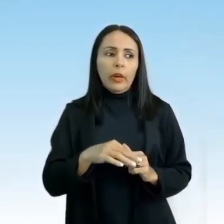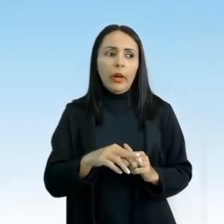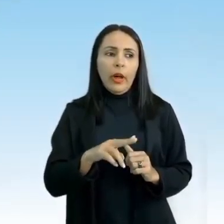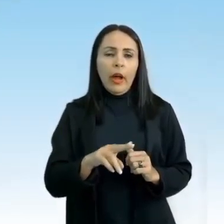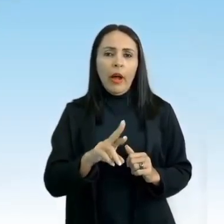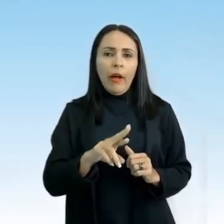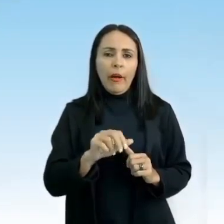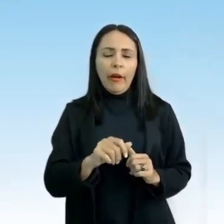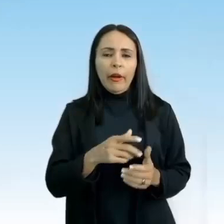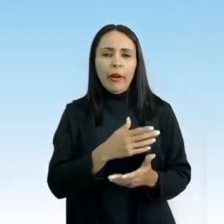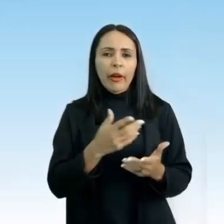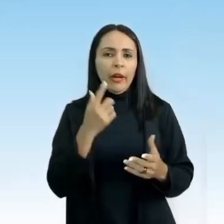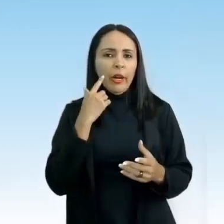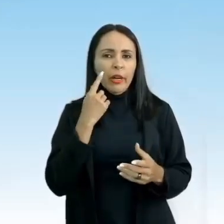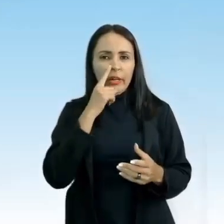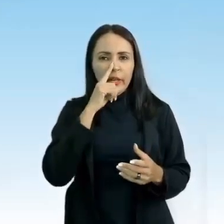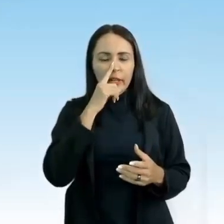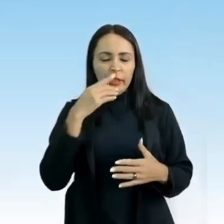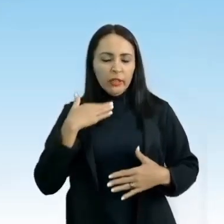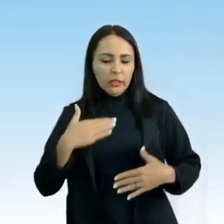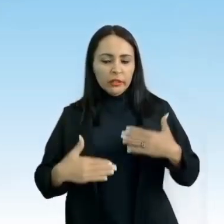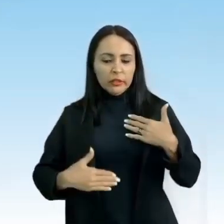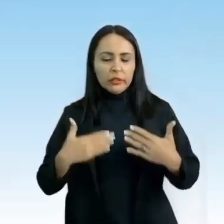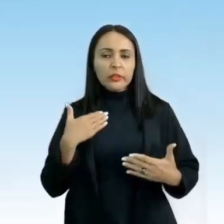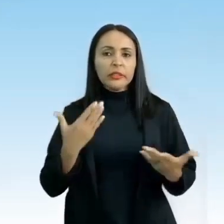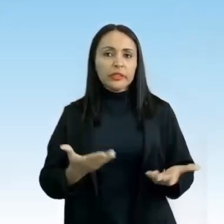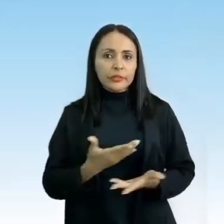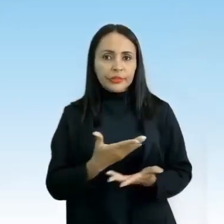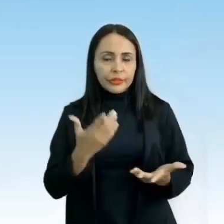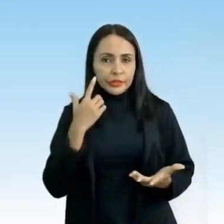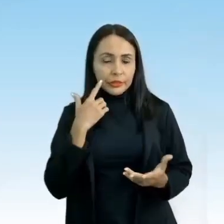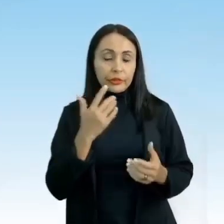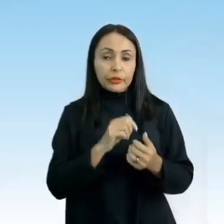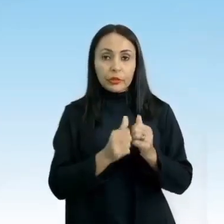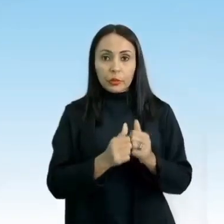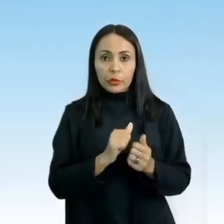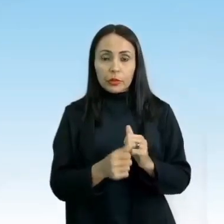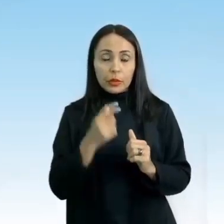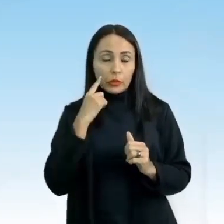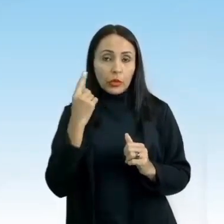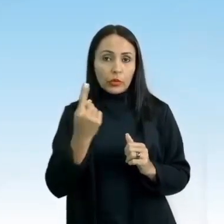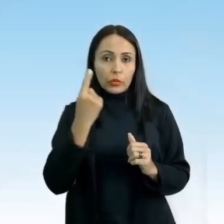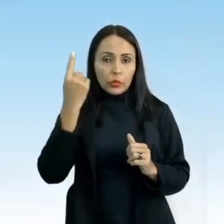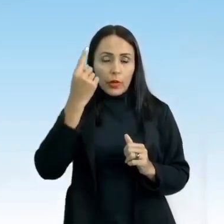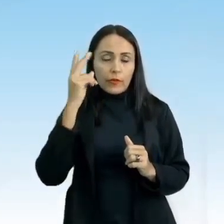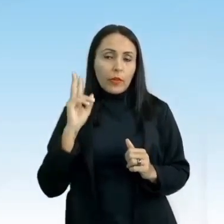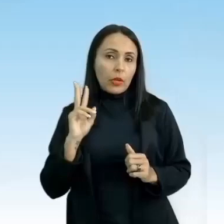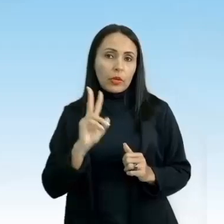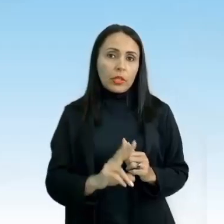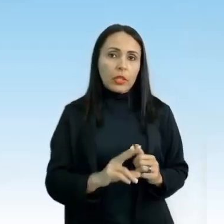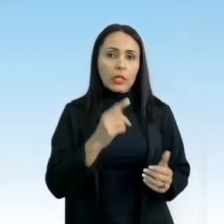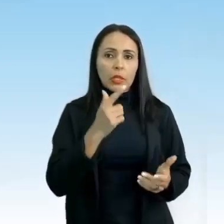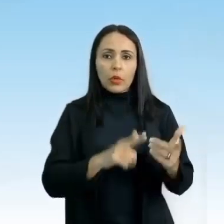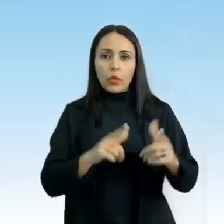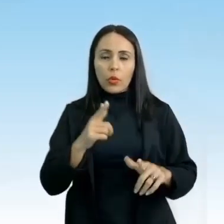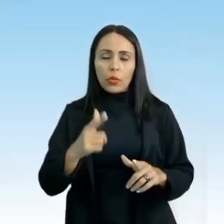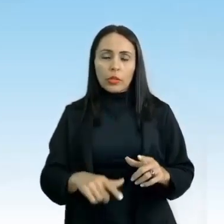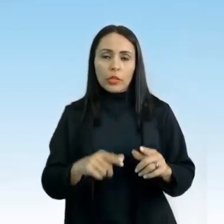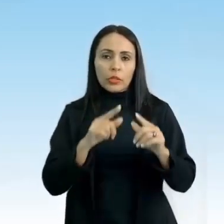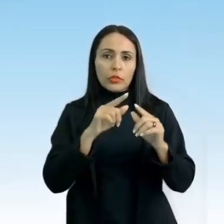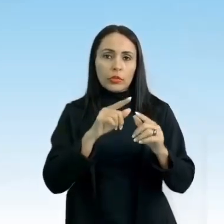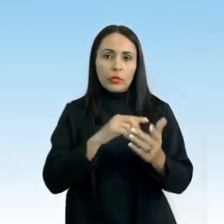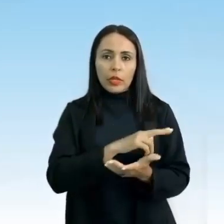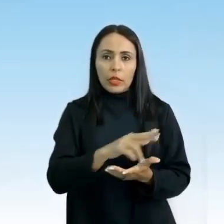maior grau de risco físico, dado as condições de altura, velocidade e outras variantes de quem são